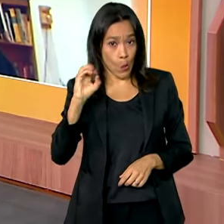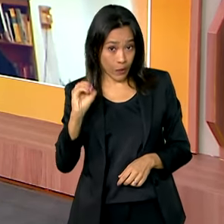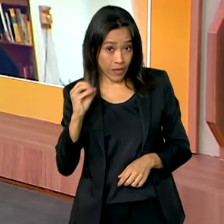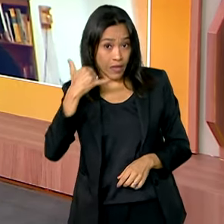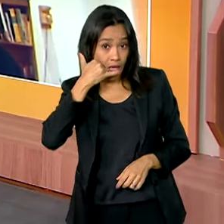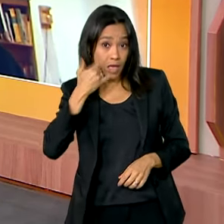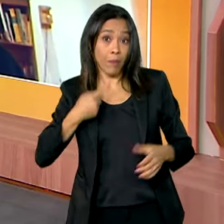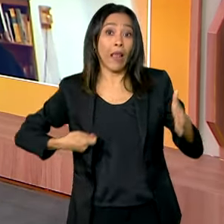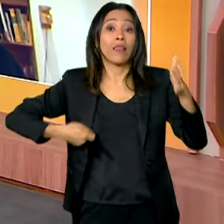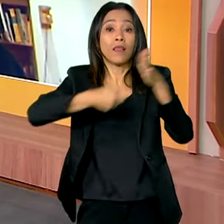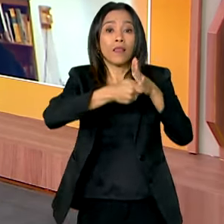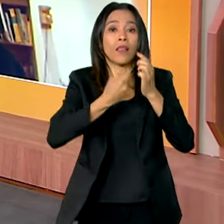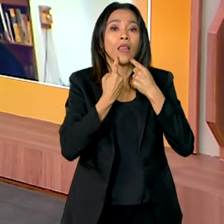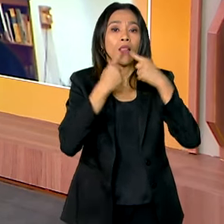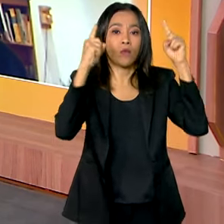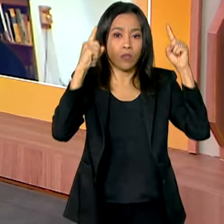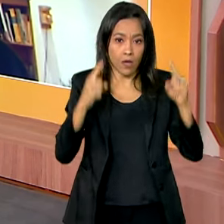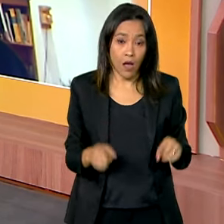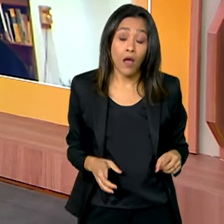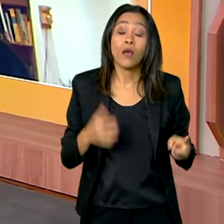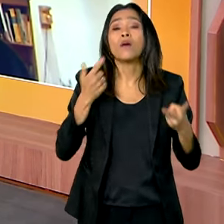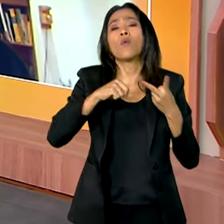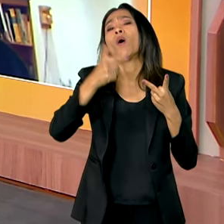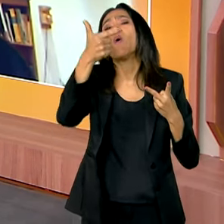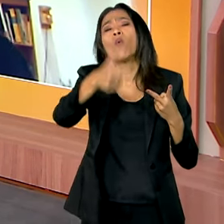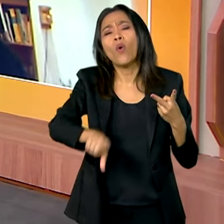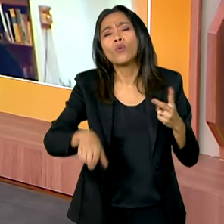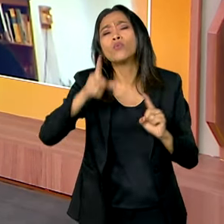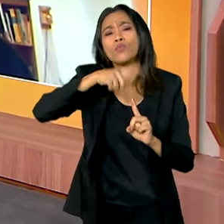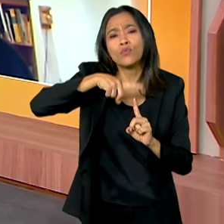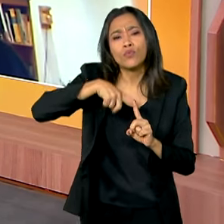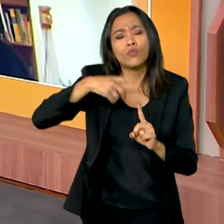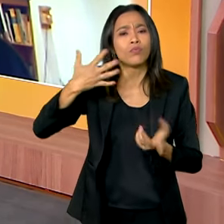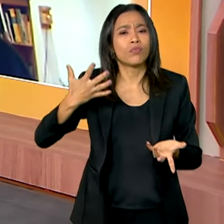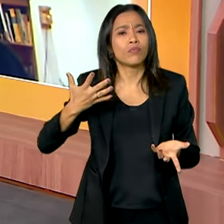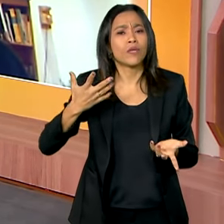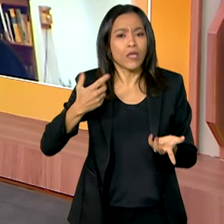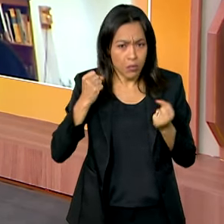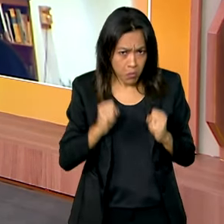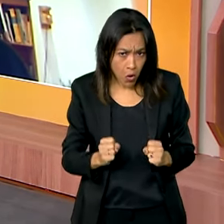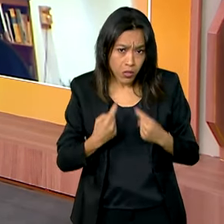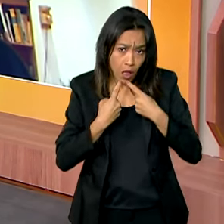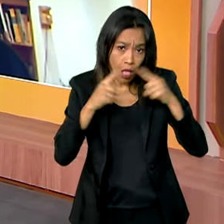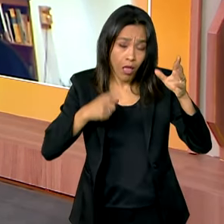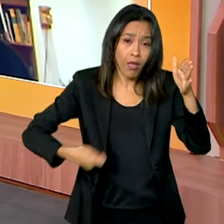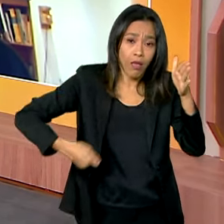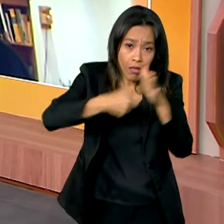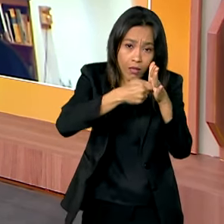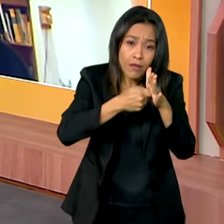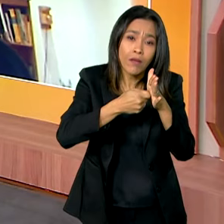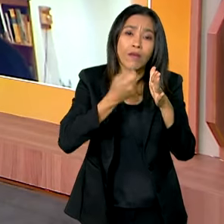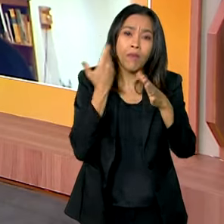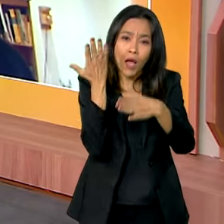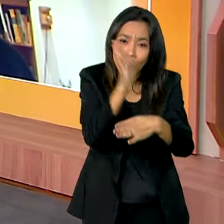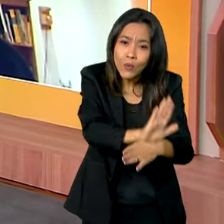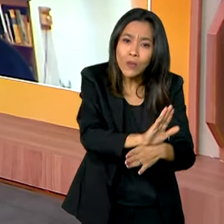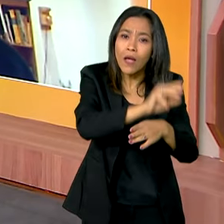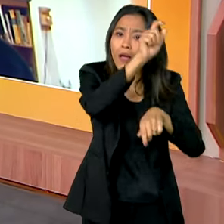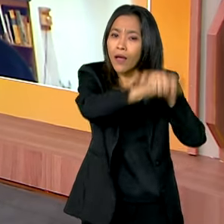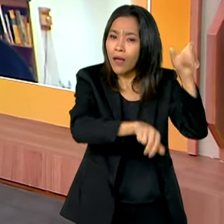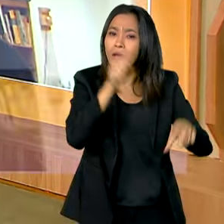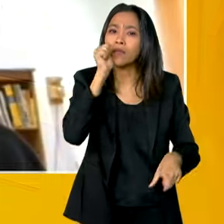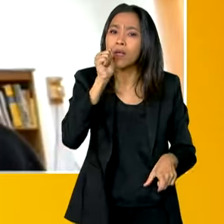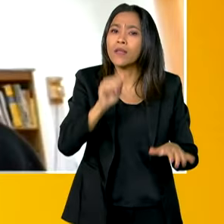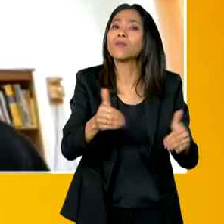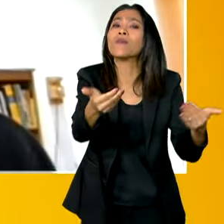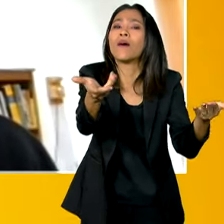denúncia a gente pode oferecer aí para a população que seja um canal efetivo, eficiente para a gente ajudar e proteger nossas mulheres?